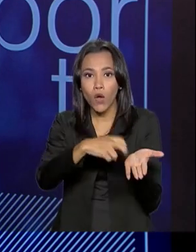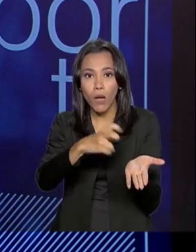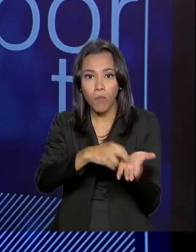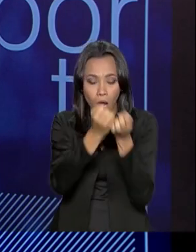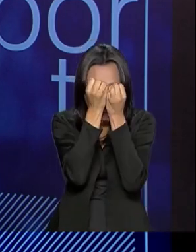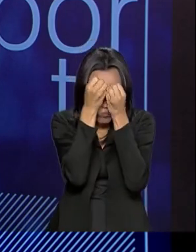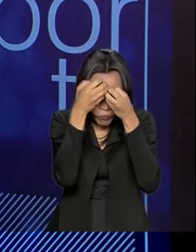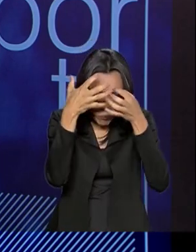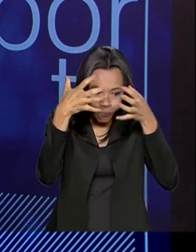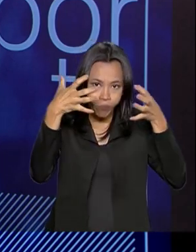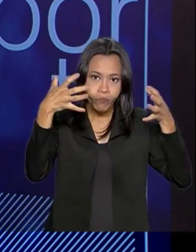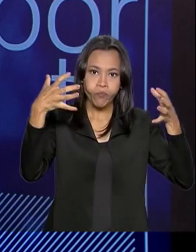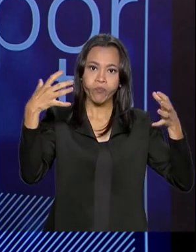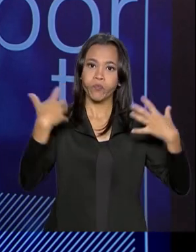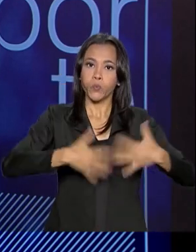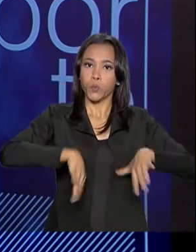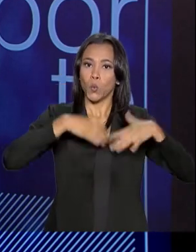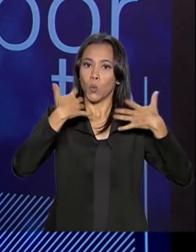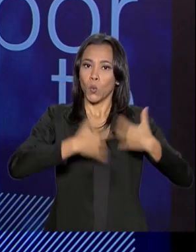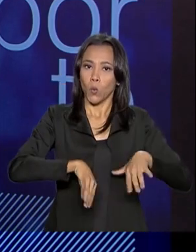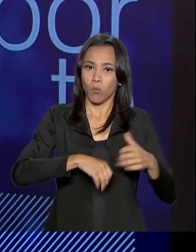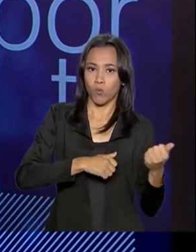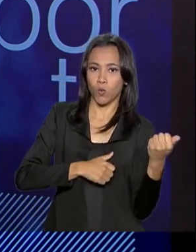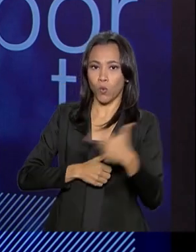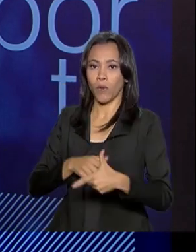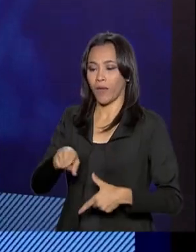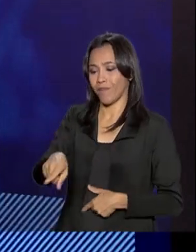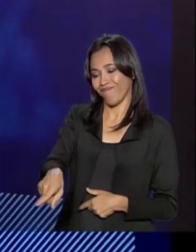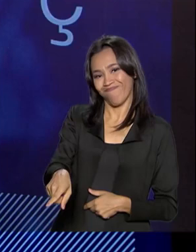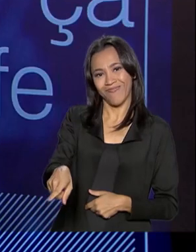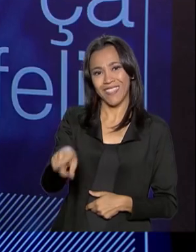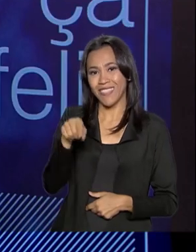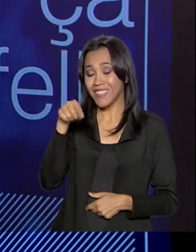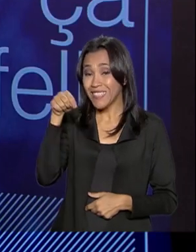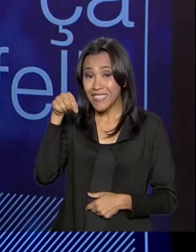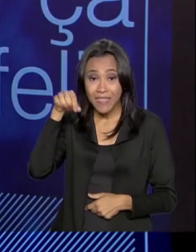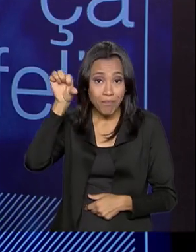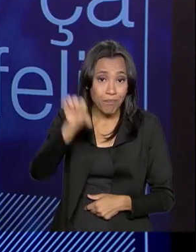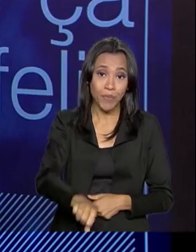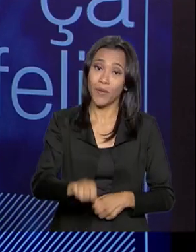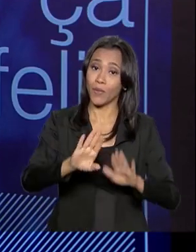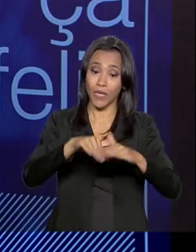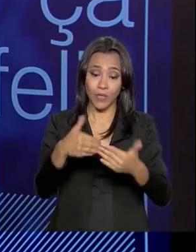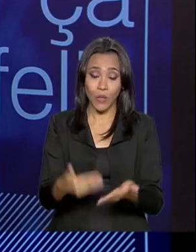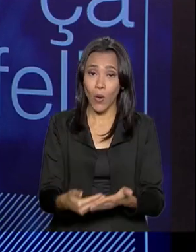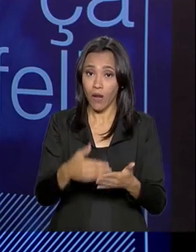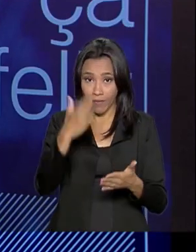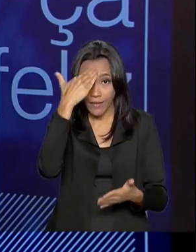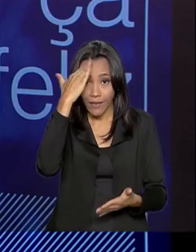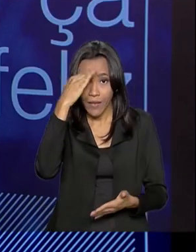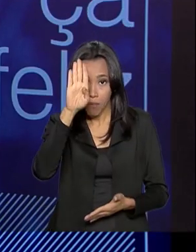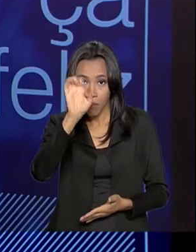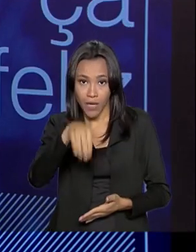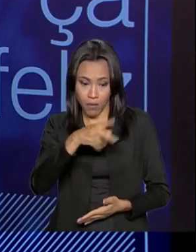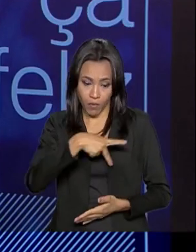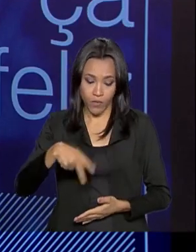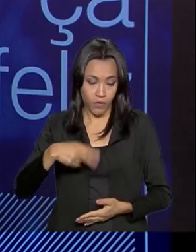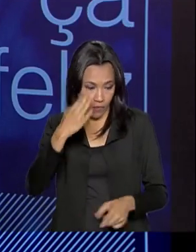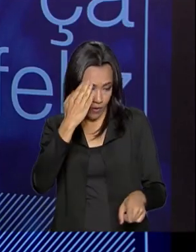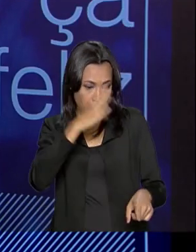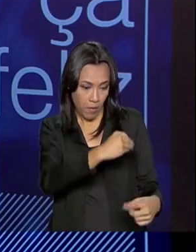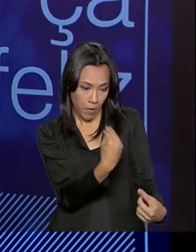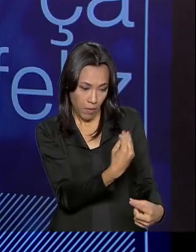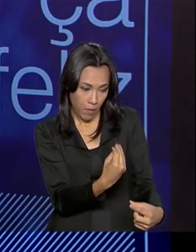criança da família mais pobre. Isso é um abismo. Então, entrar na escola, a professora vai entender muito melhor o que essa criança da classe média